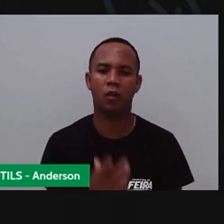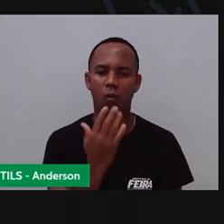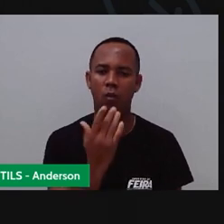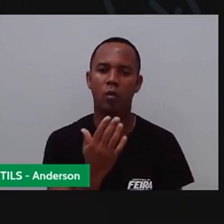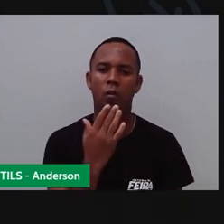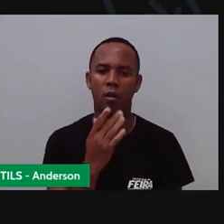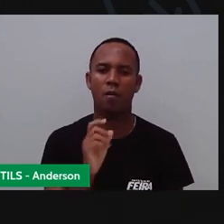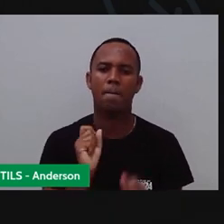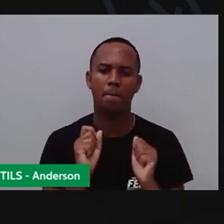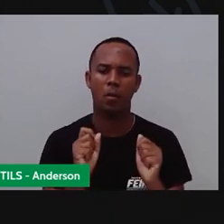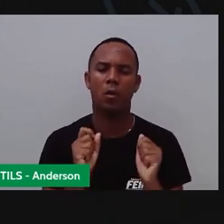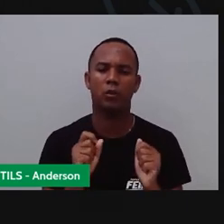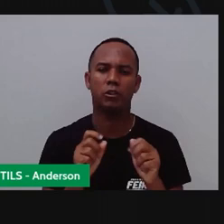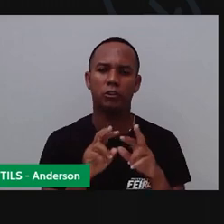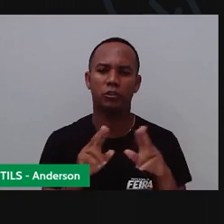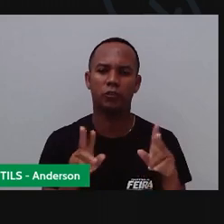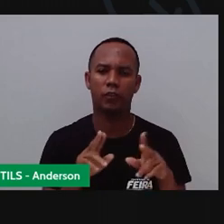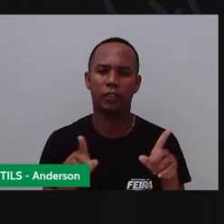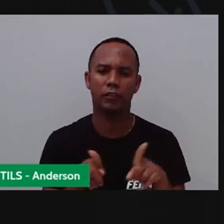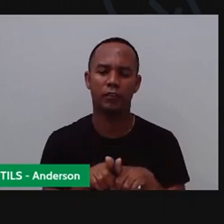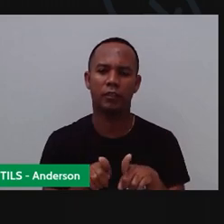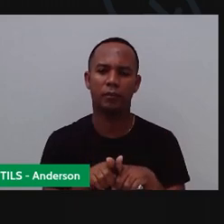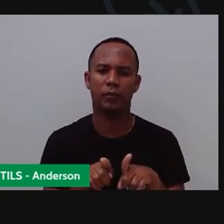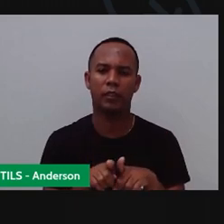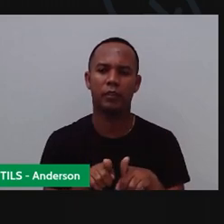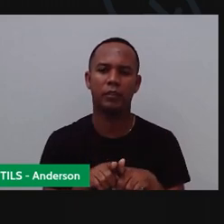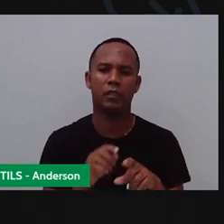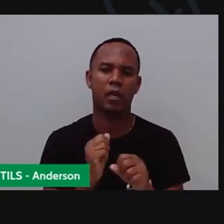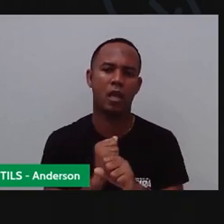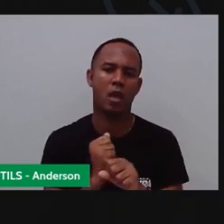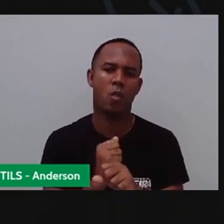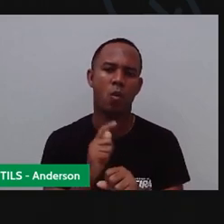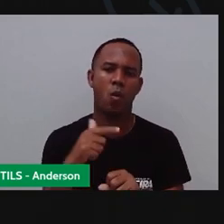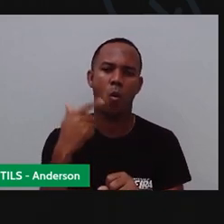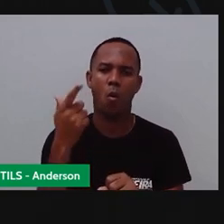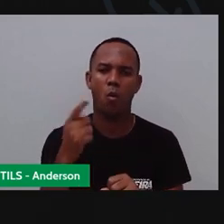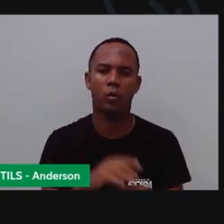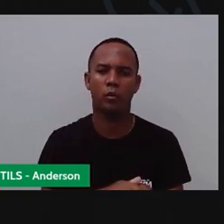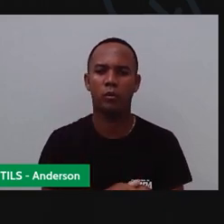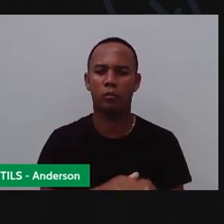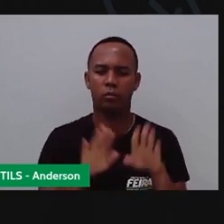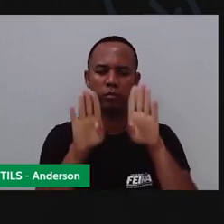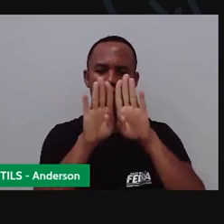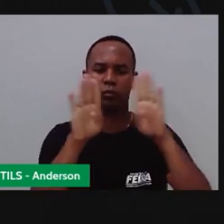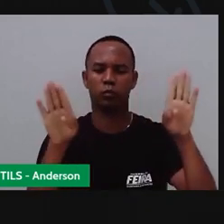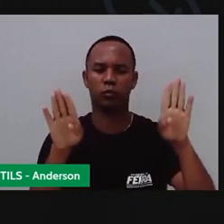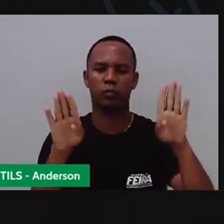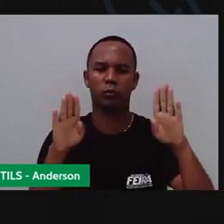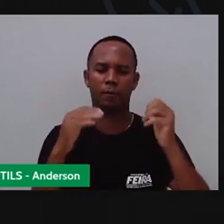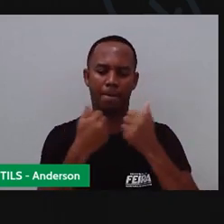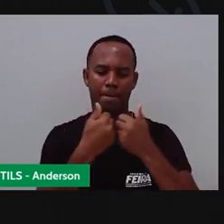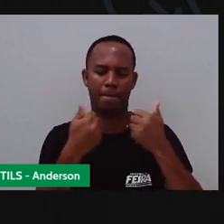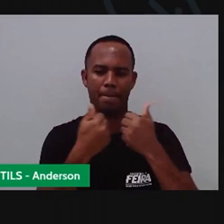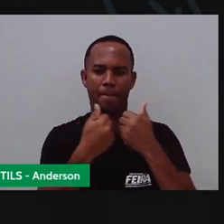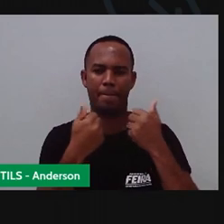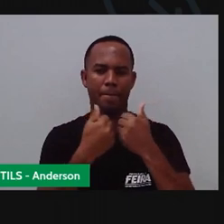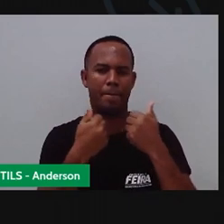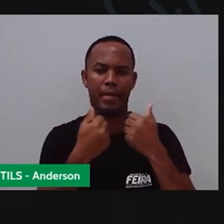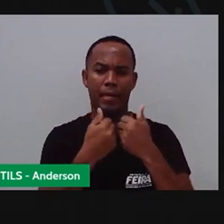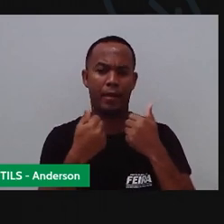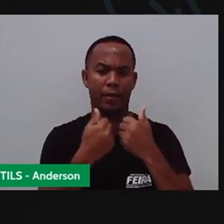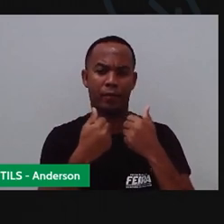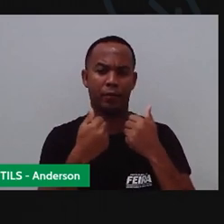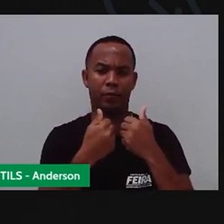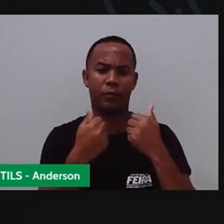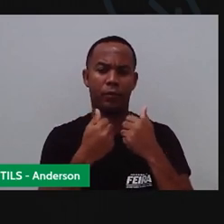quiser. E você pode deixar ele de um ano pro outro. Pode colocar no seu quarto. Pode pôr na cozinha.